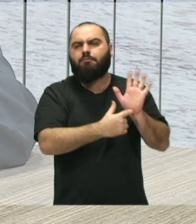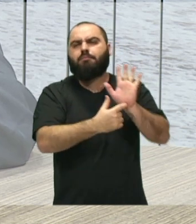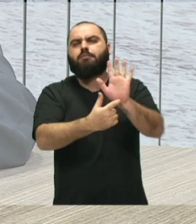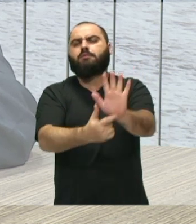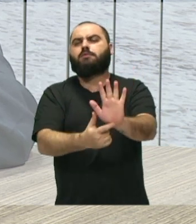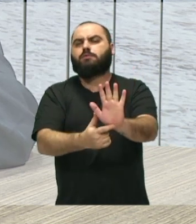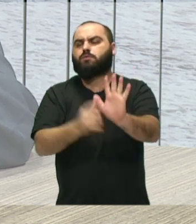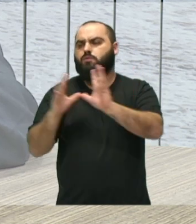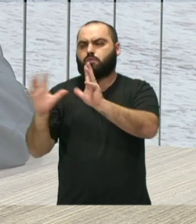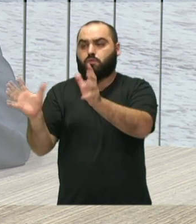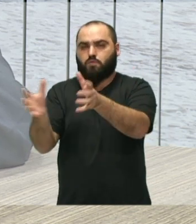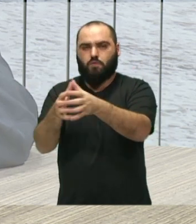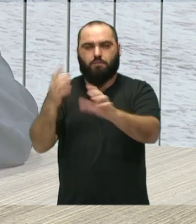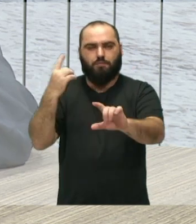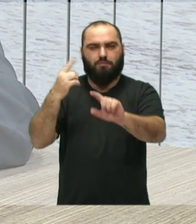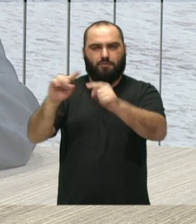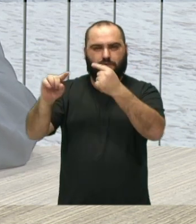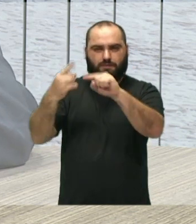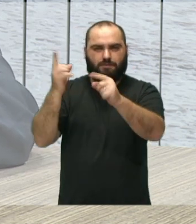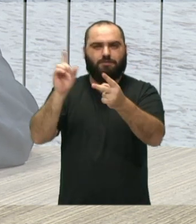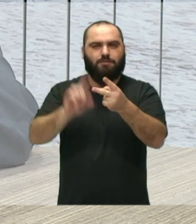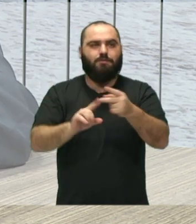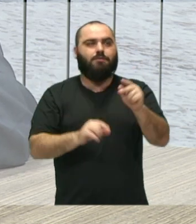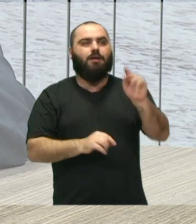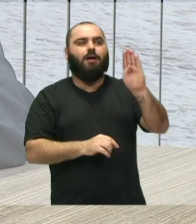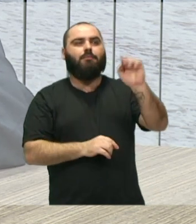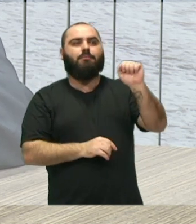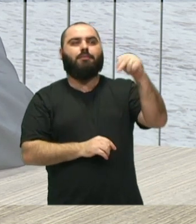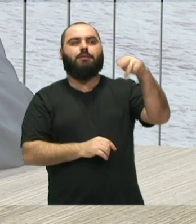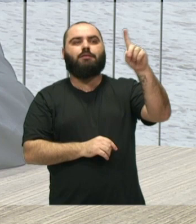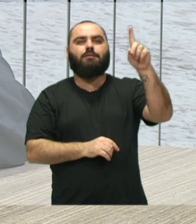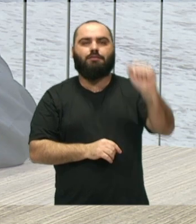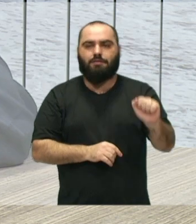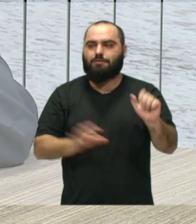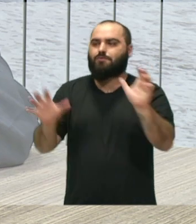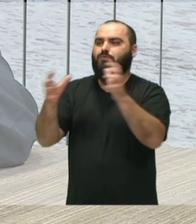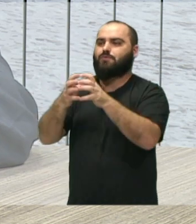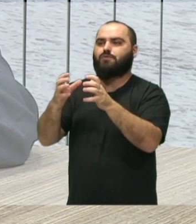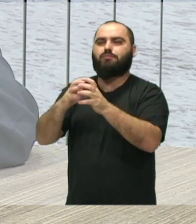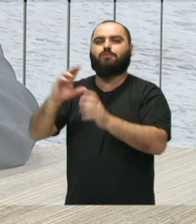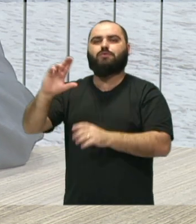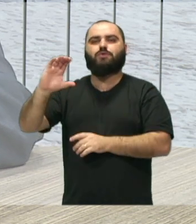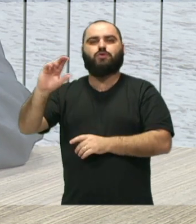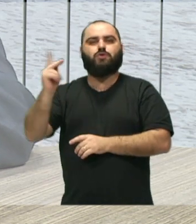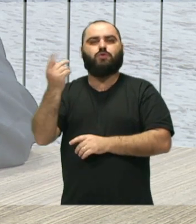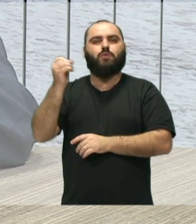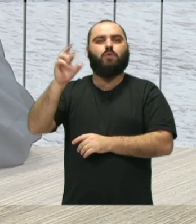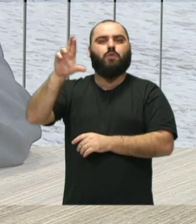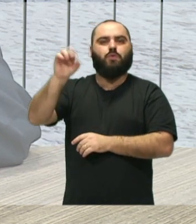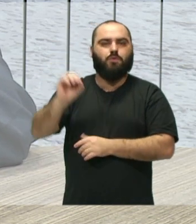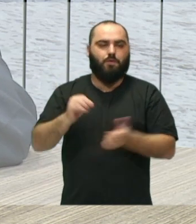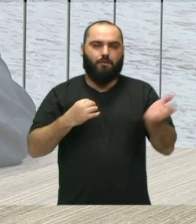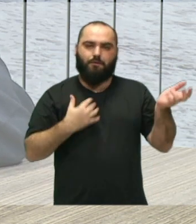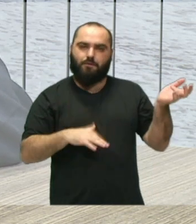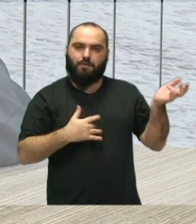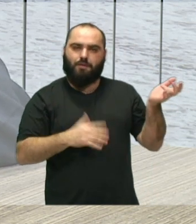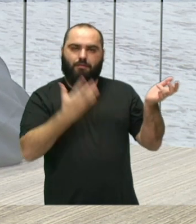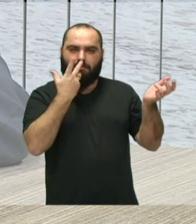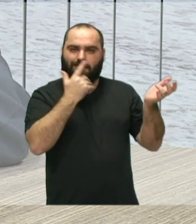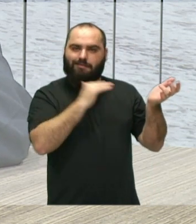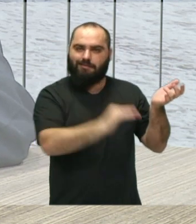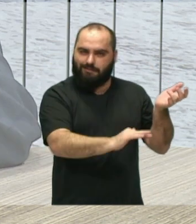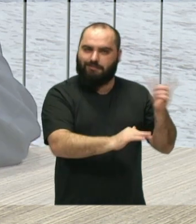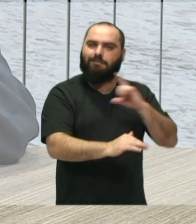os nossos grupos musicais, né, a banda do conservatório, o grupo de choro, o grupo de violão infantil que nós temos.